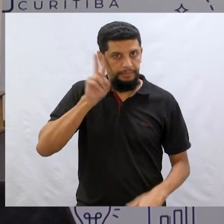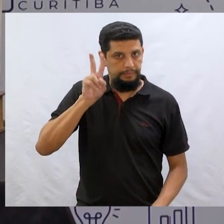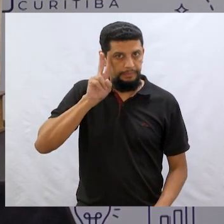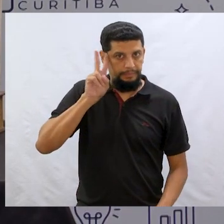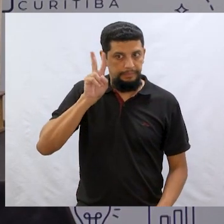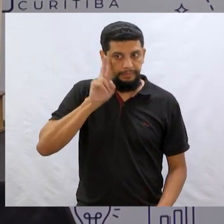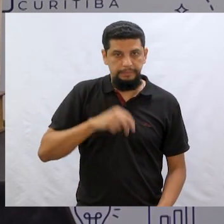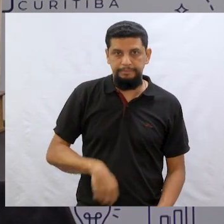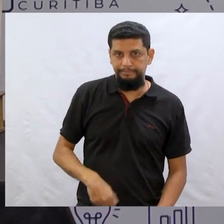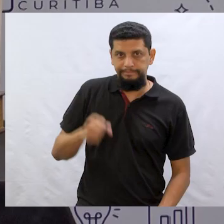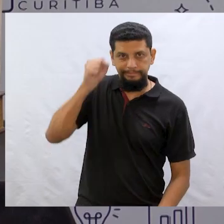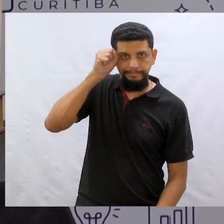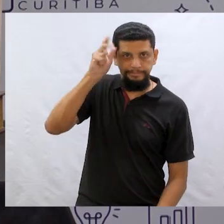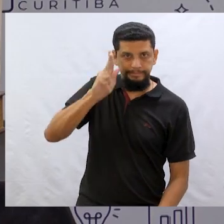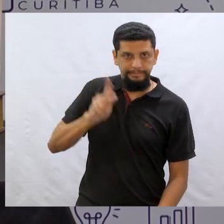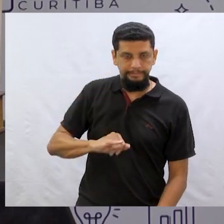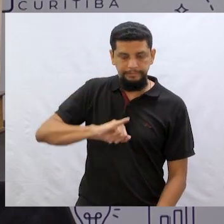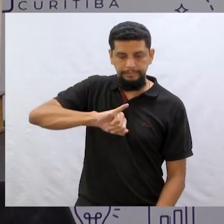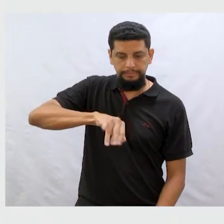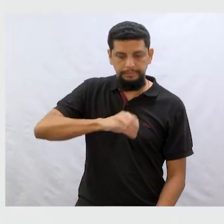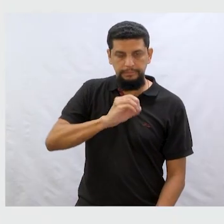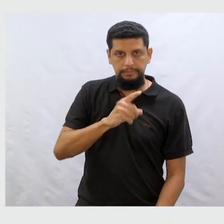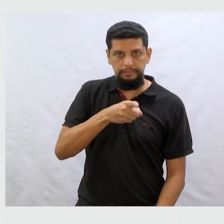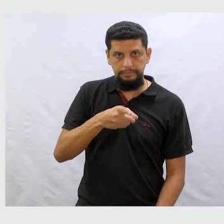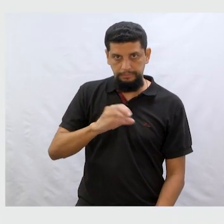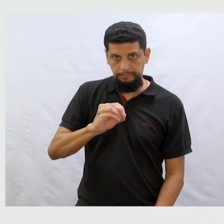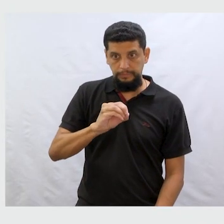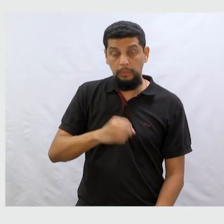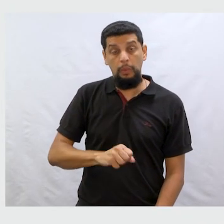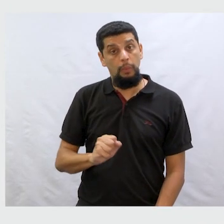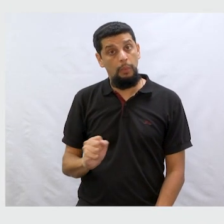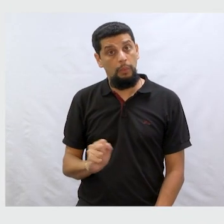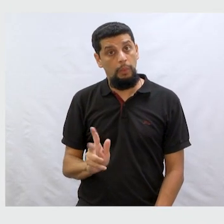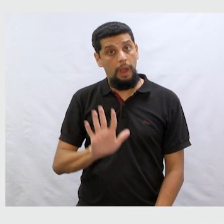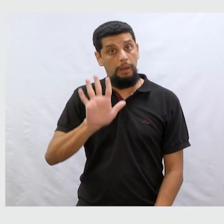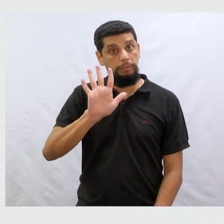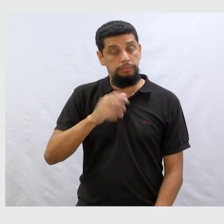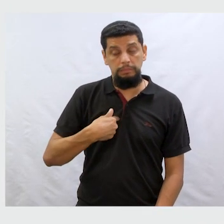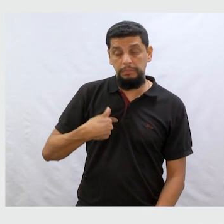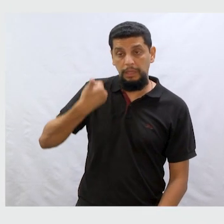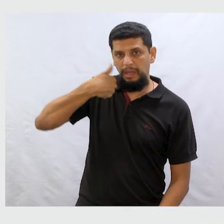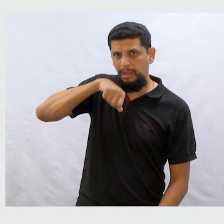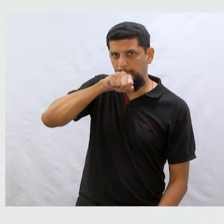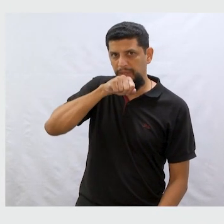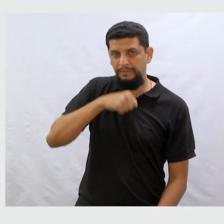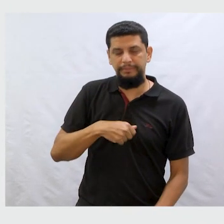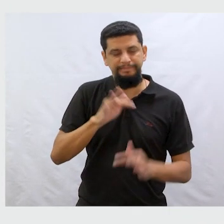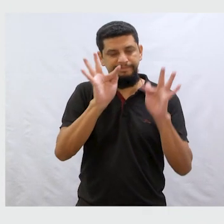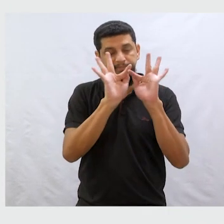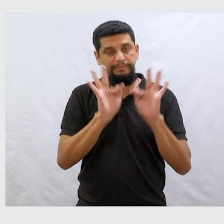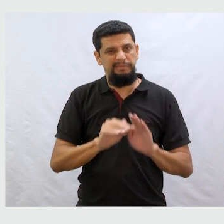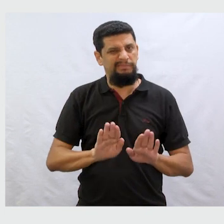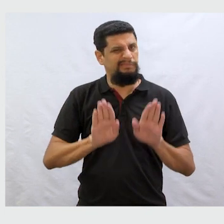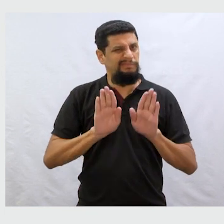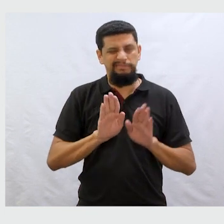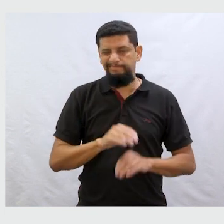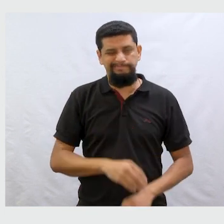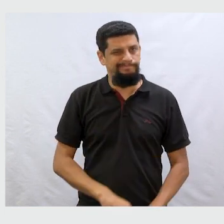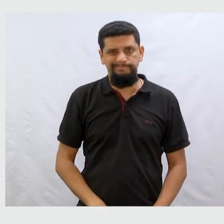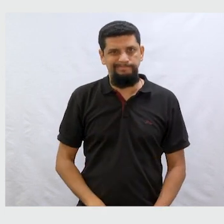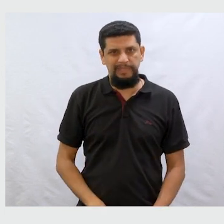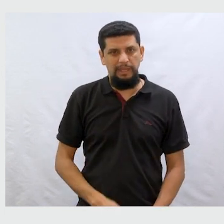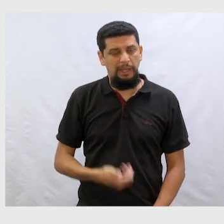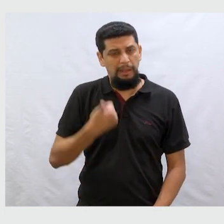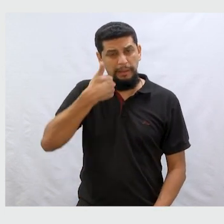pacote dos feijões. Desperte-se, João, né? Olha lá! Uau! Eu pensei que minha mãe ficaria feliz, mas me